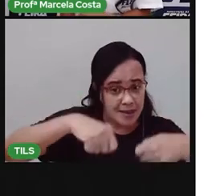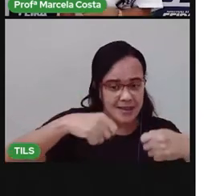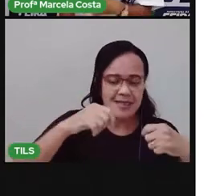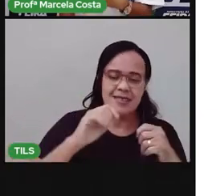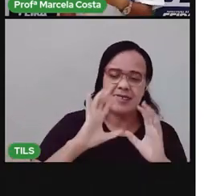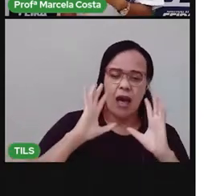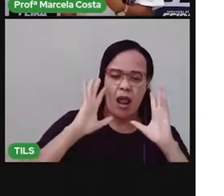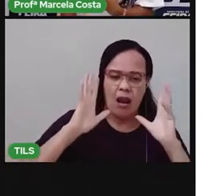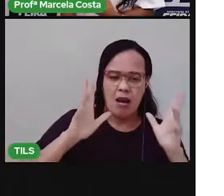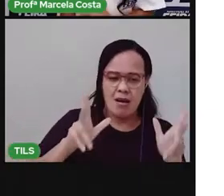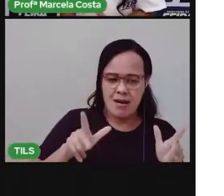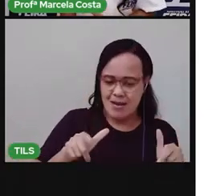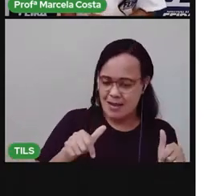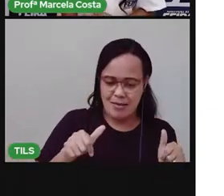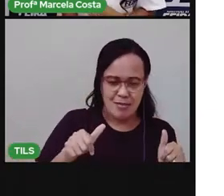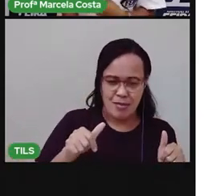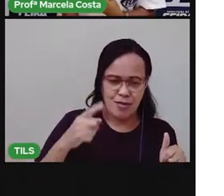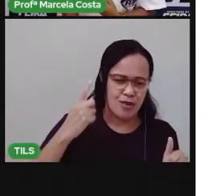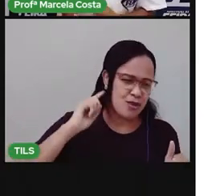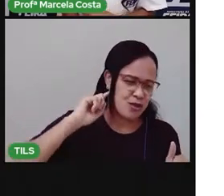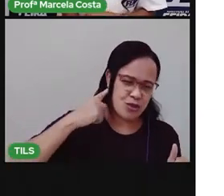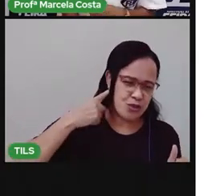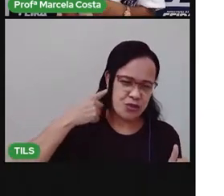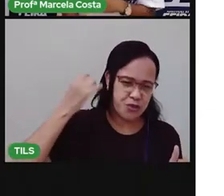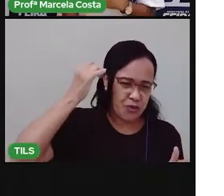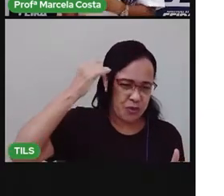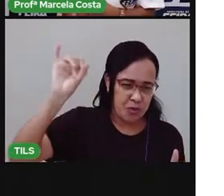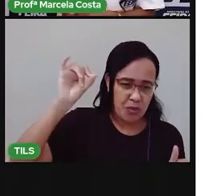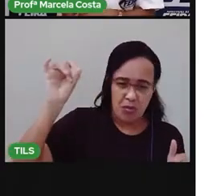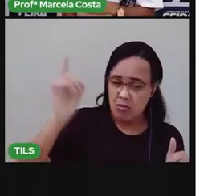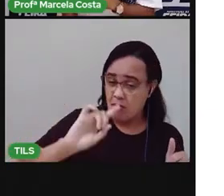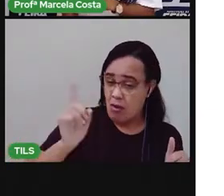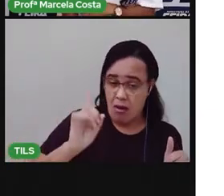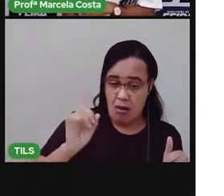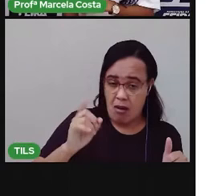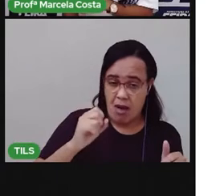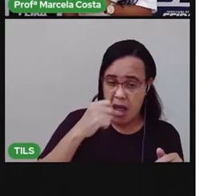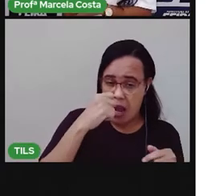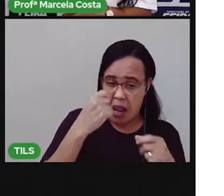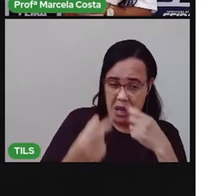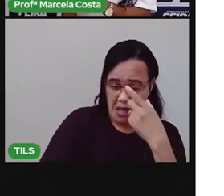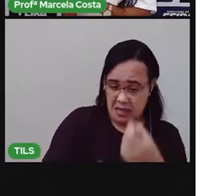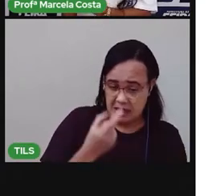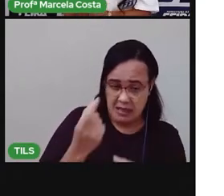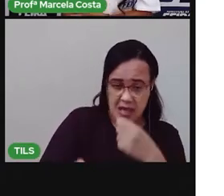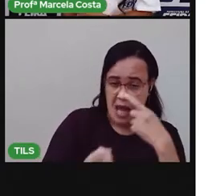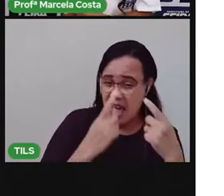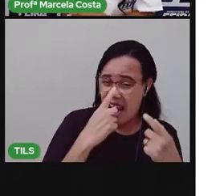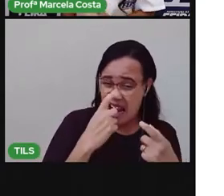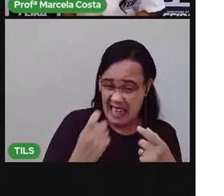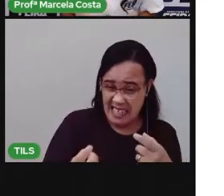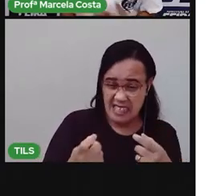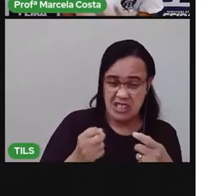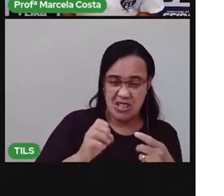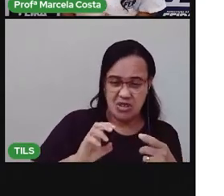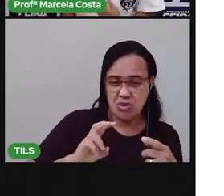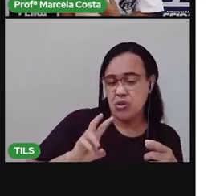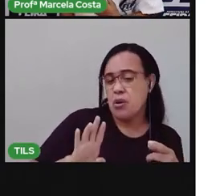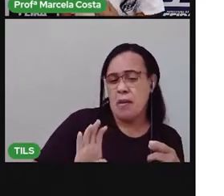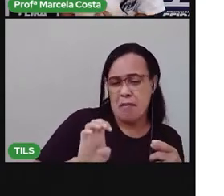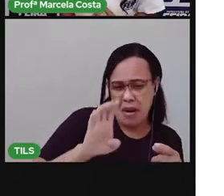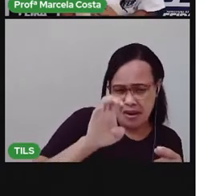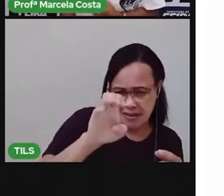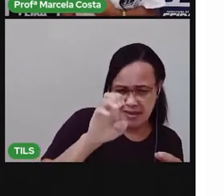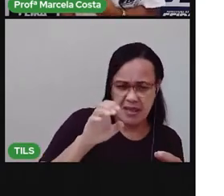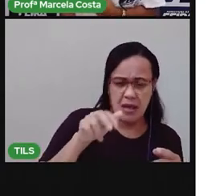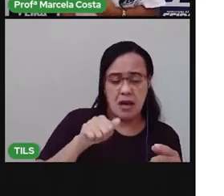de sujeiras de acúmulo de sujeiras de bactérias de fungos que podem causar